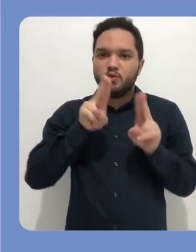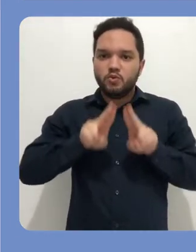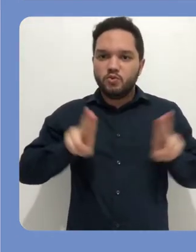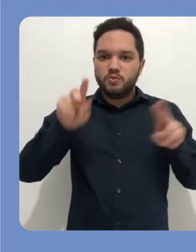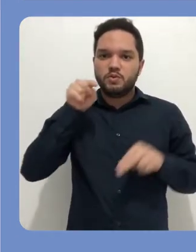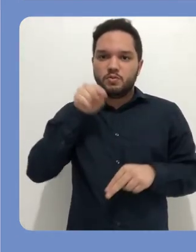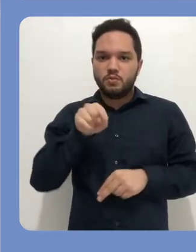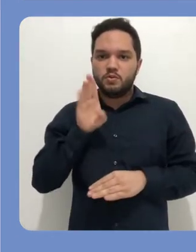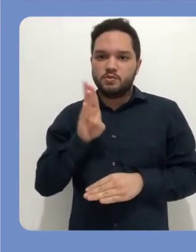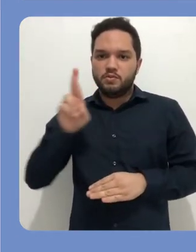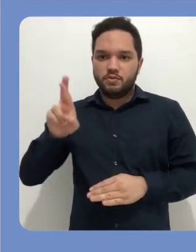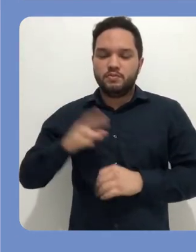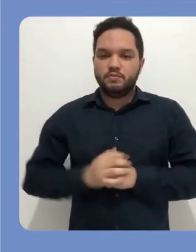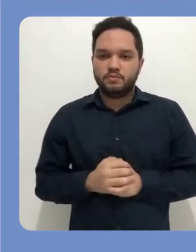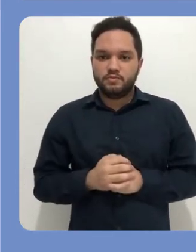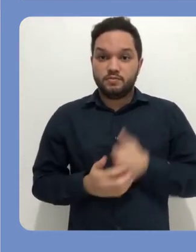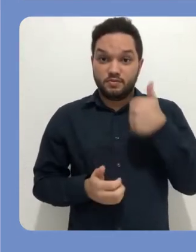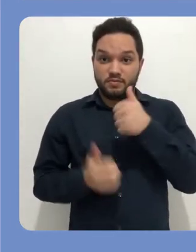.upsci.br.